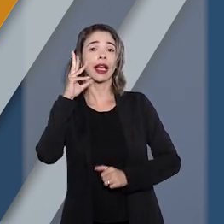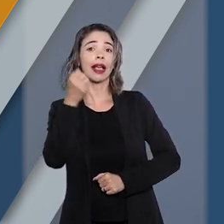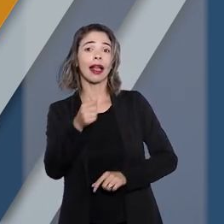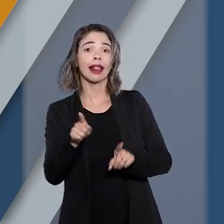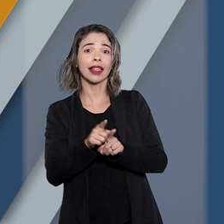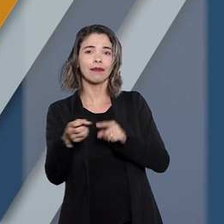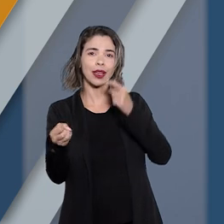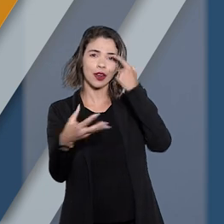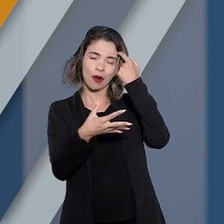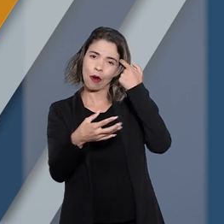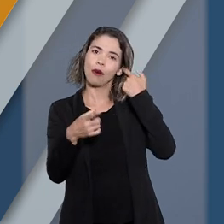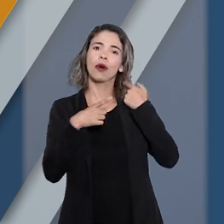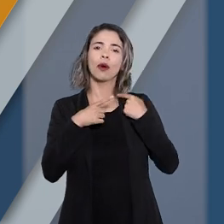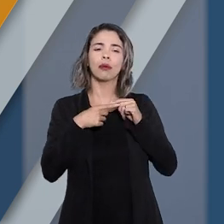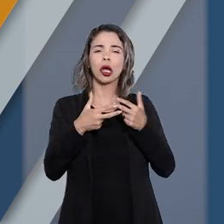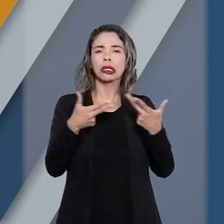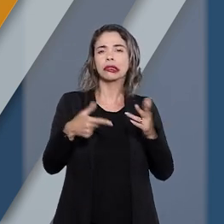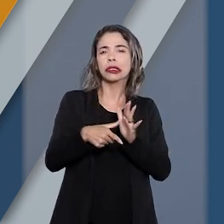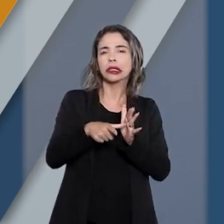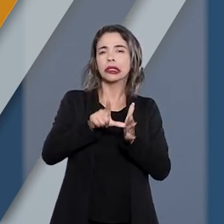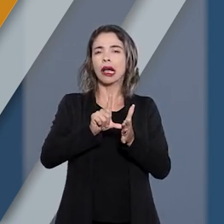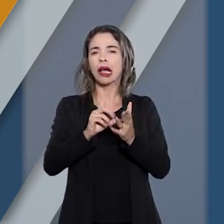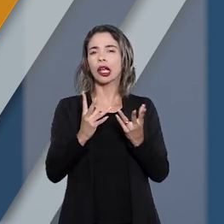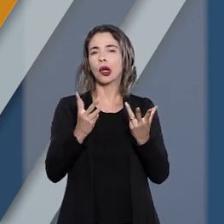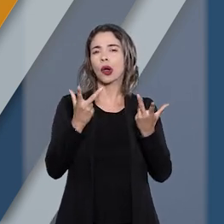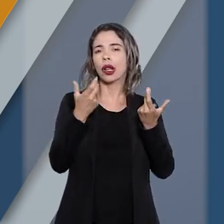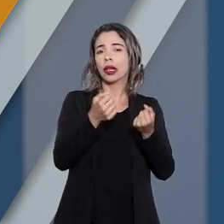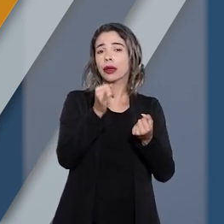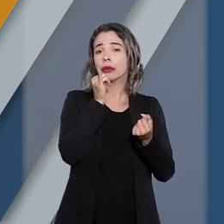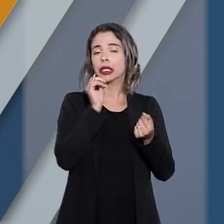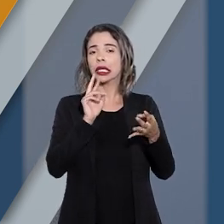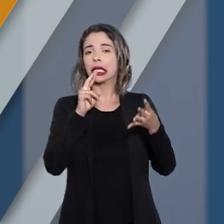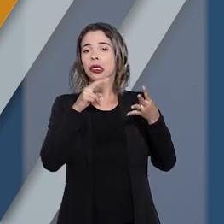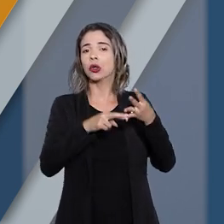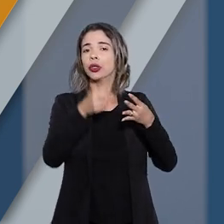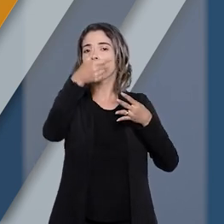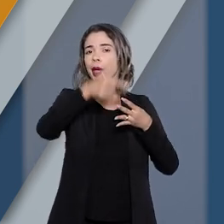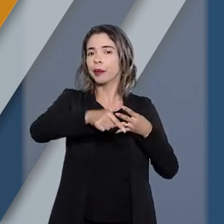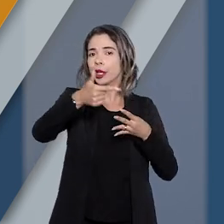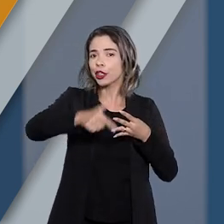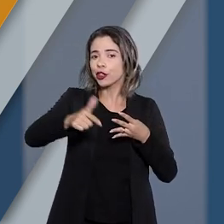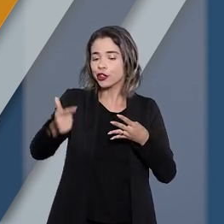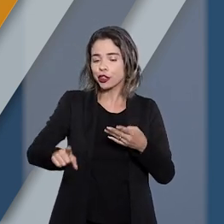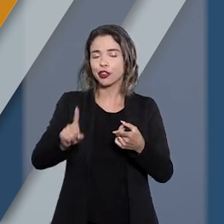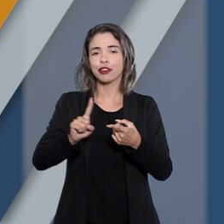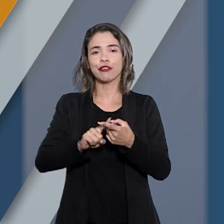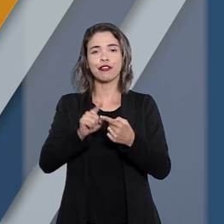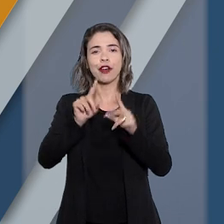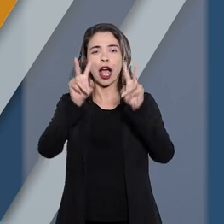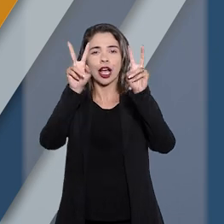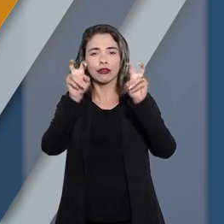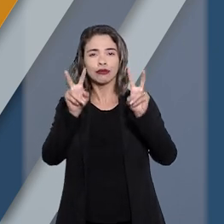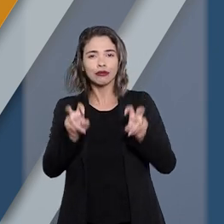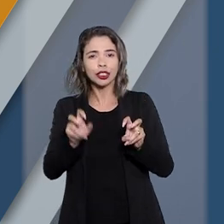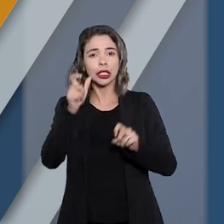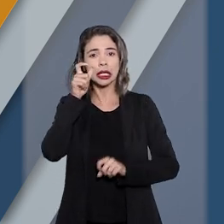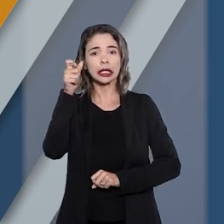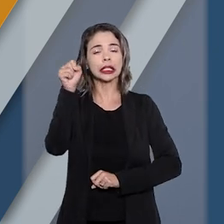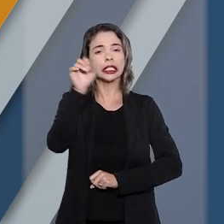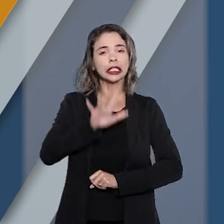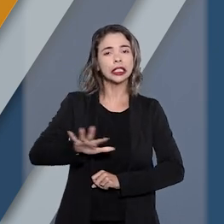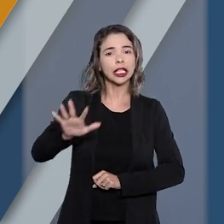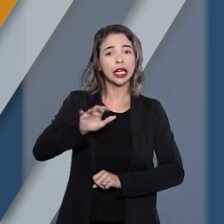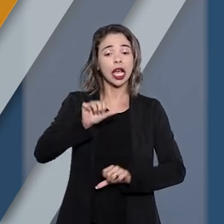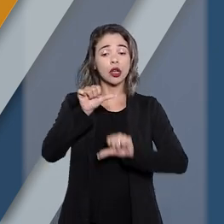de precedentes qualificados, como os recursos repetitivos, assuntos de interesse geral e mudanças no horário de